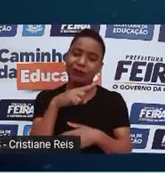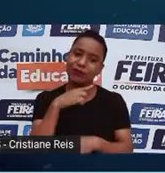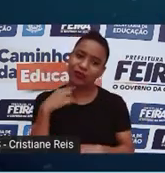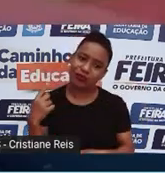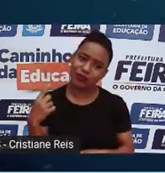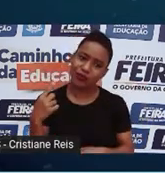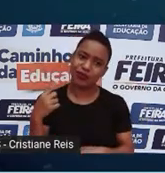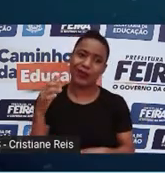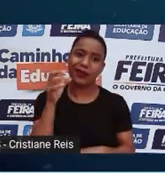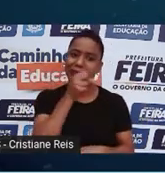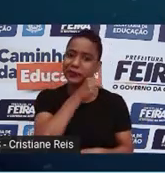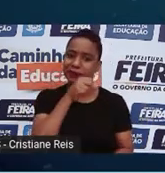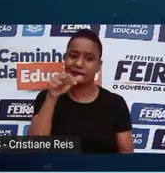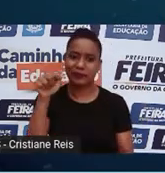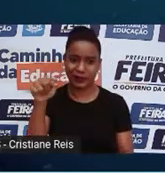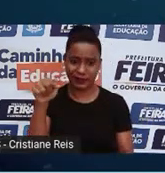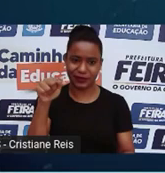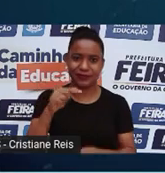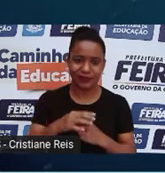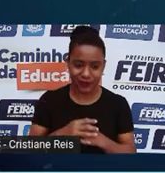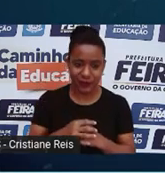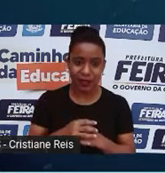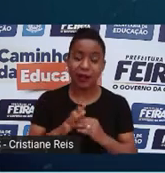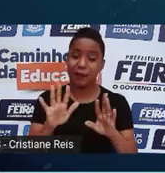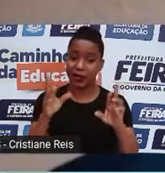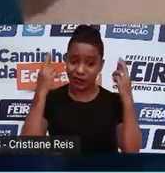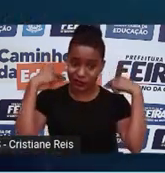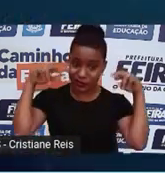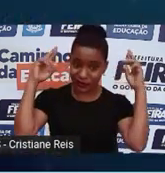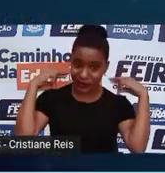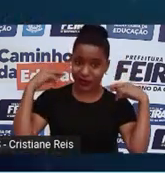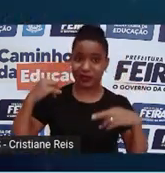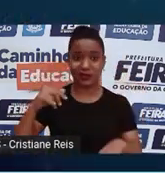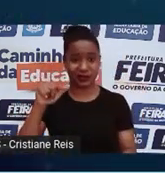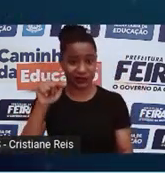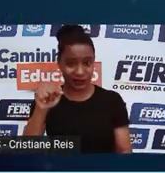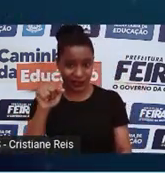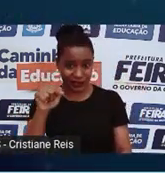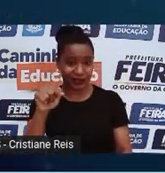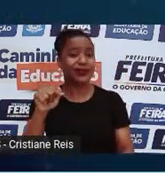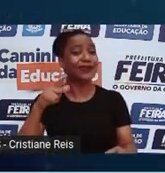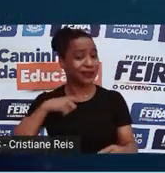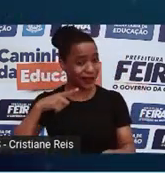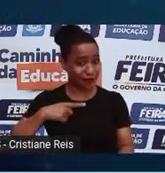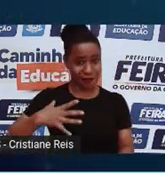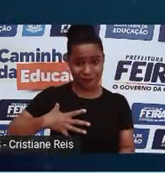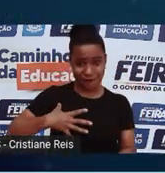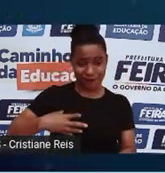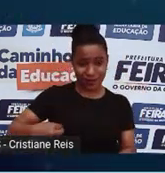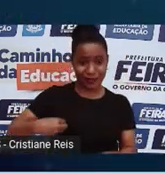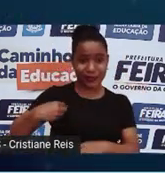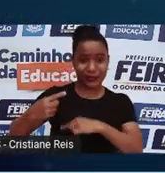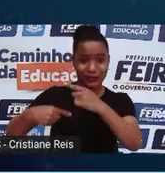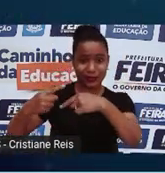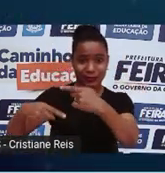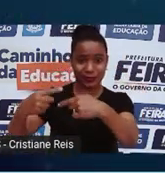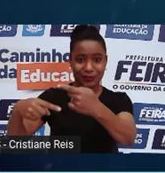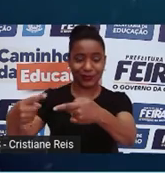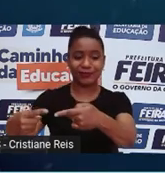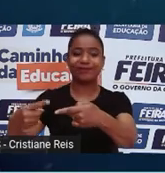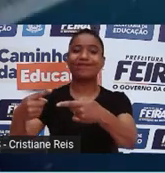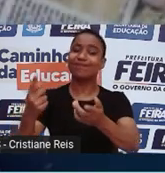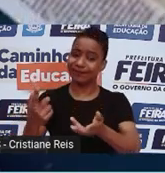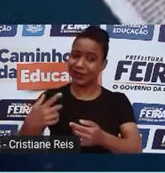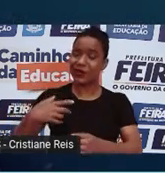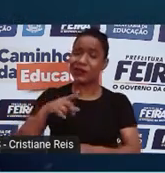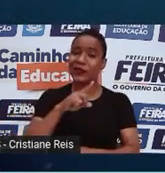o problema da Dolly é bem comum em ovelhas de sua idade. Dolly chegou até mesmo a ter filhotes, mas a taxa de sobrevivência deles era relativamente